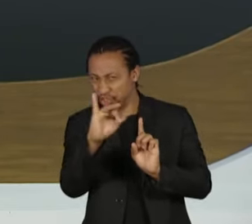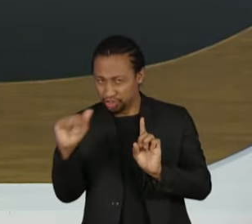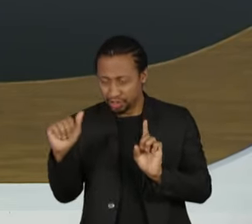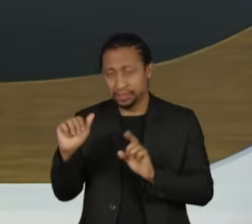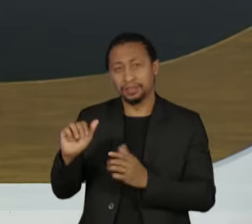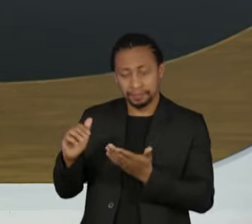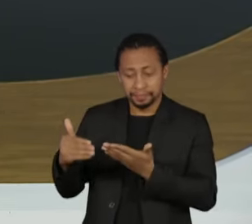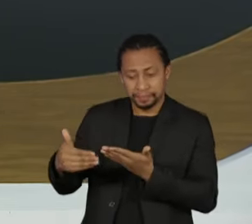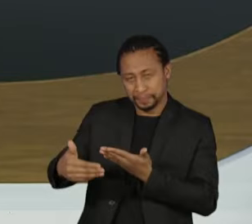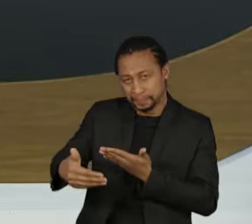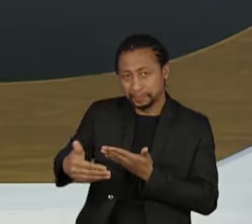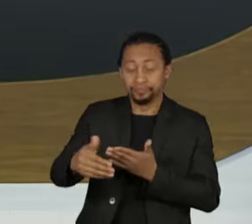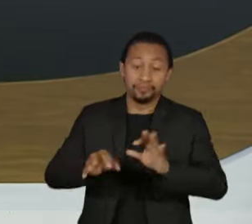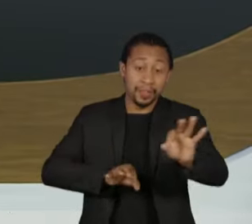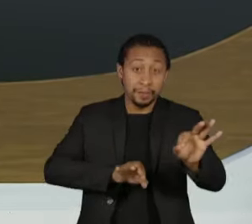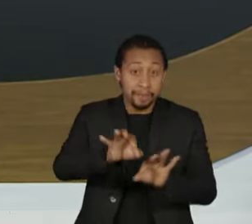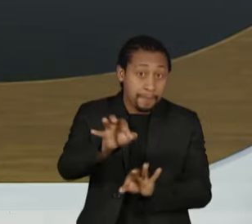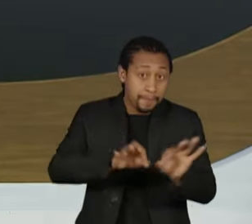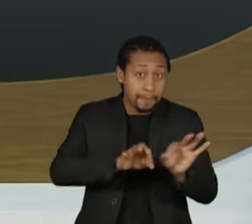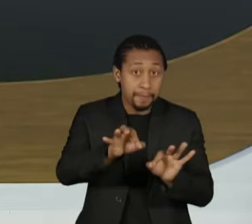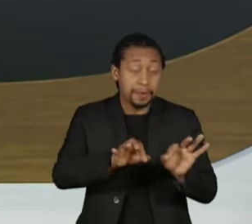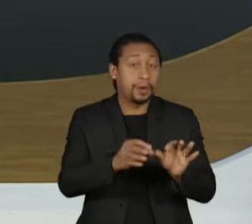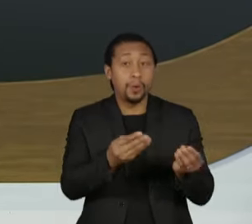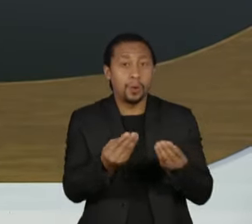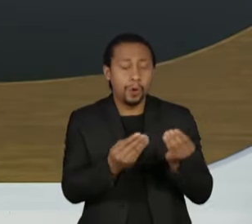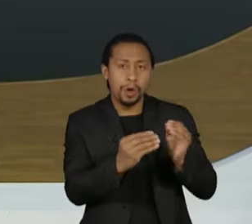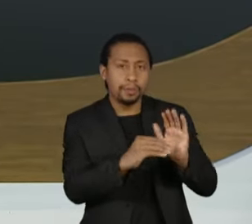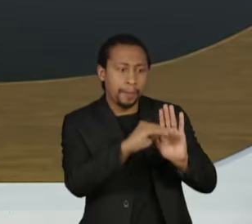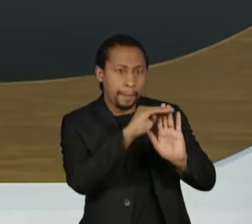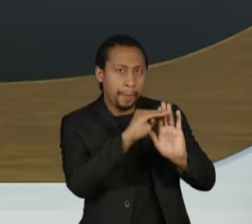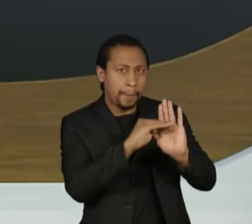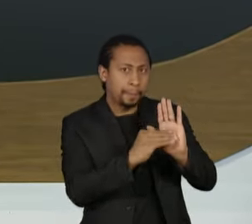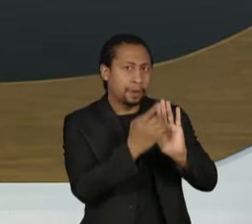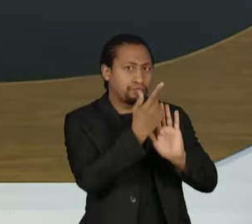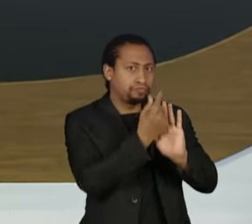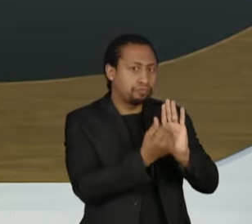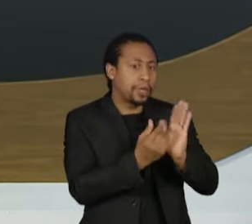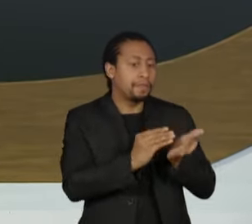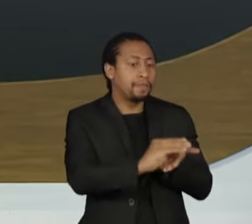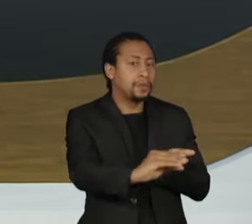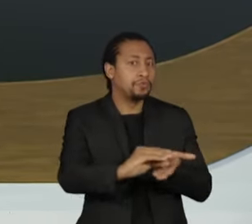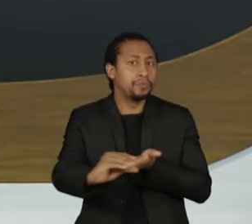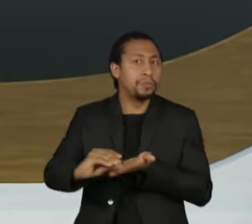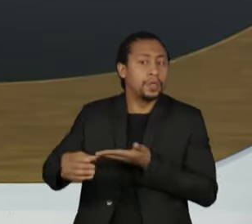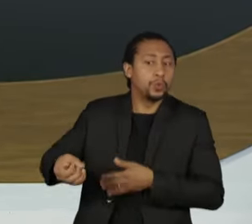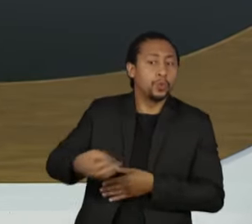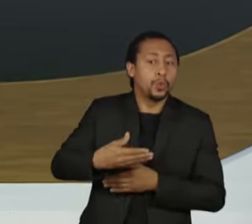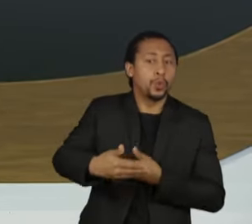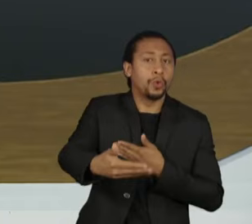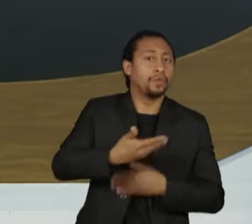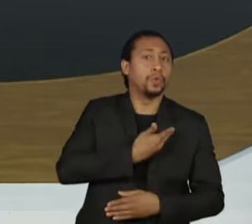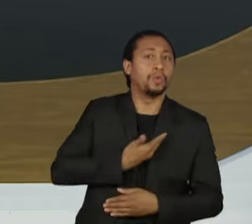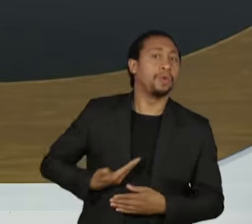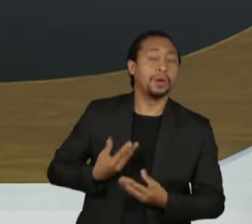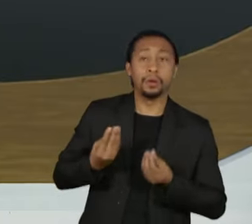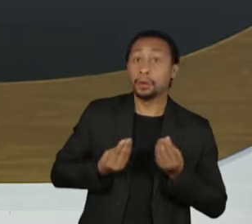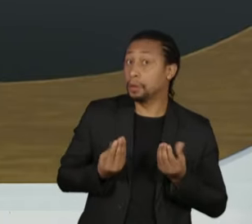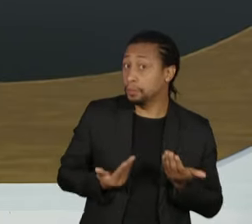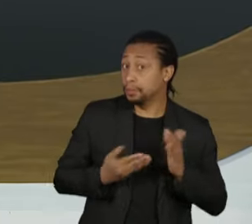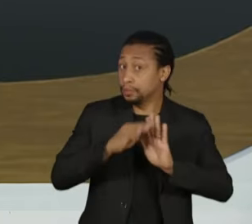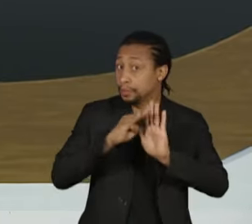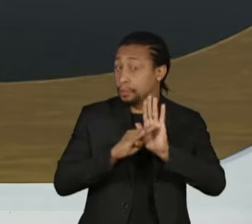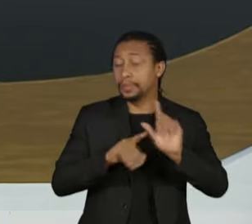que serão definidos os investimentos da nova gestão, as caras do novo governo e como será construída a